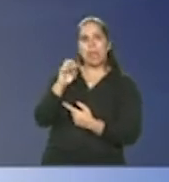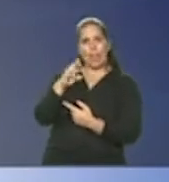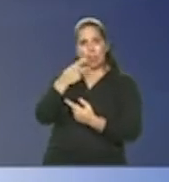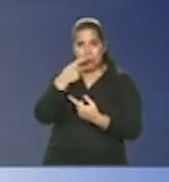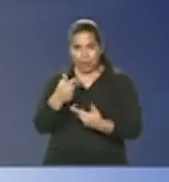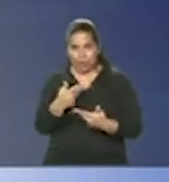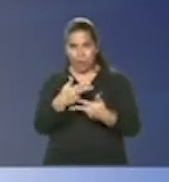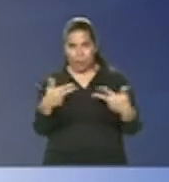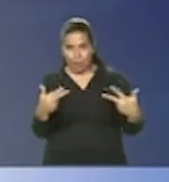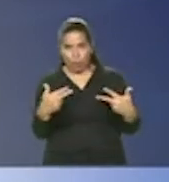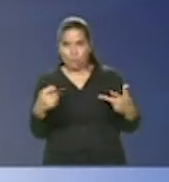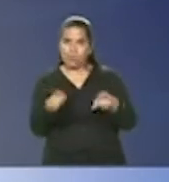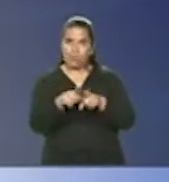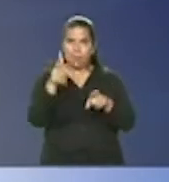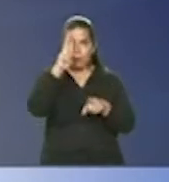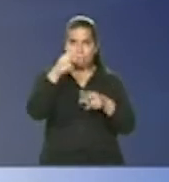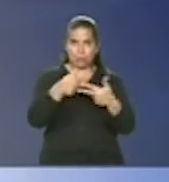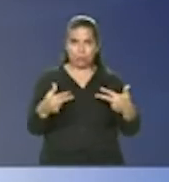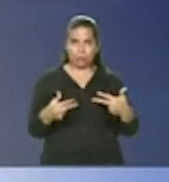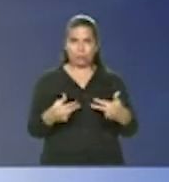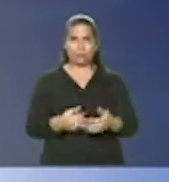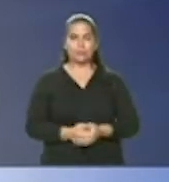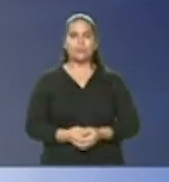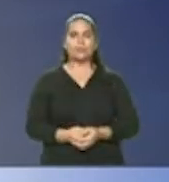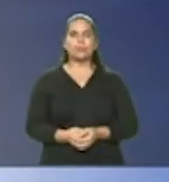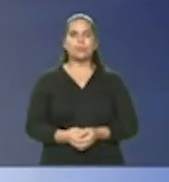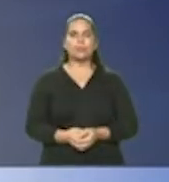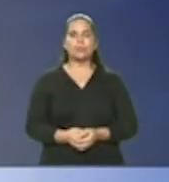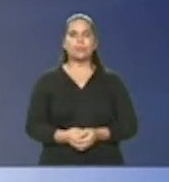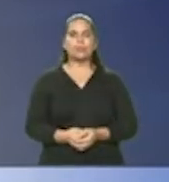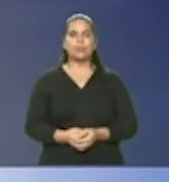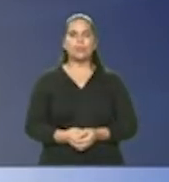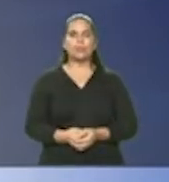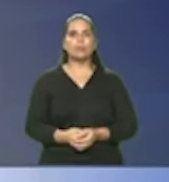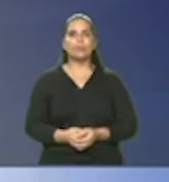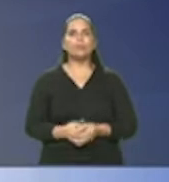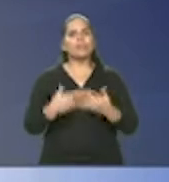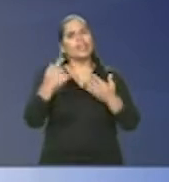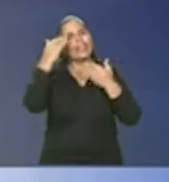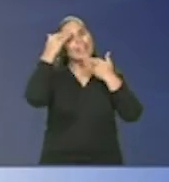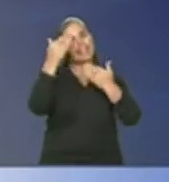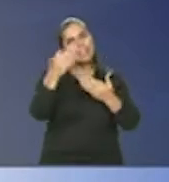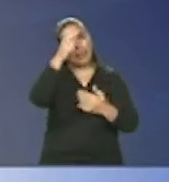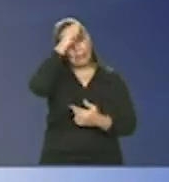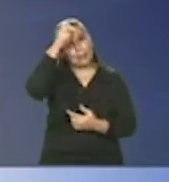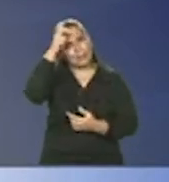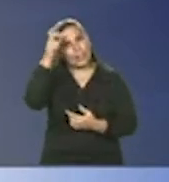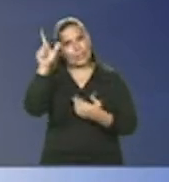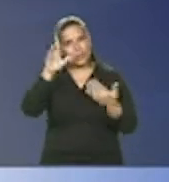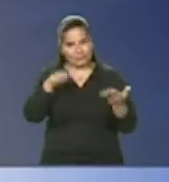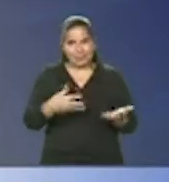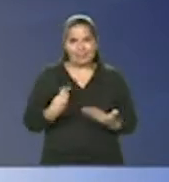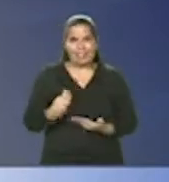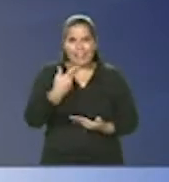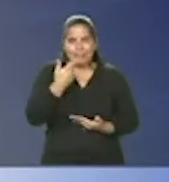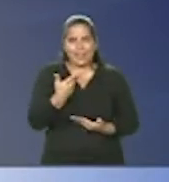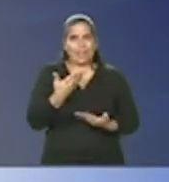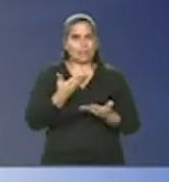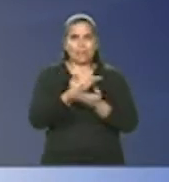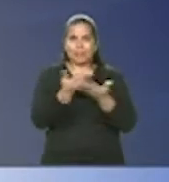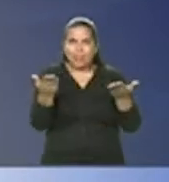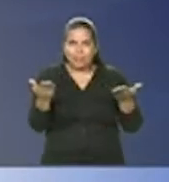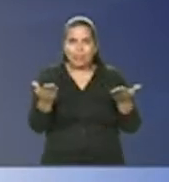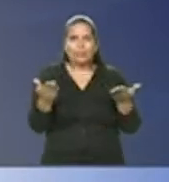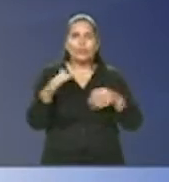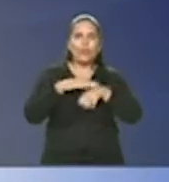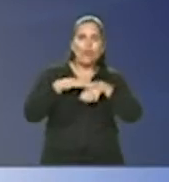considerações finais eu queria primeiro agradecer prefeito a oportunidade de falar aqui para vocês